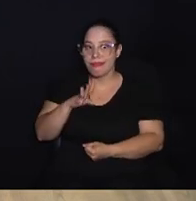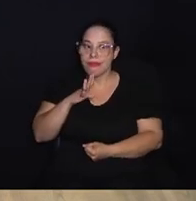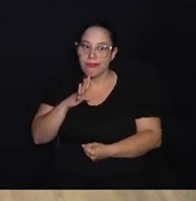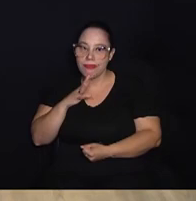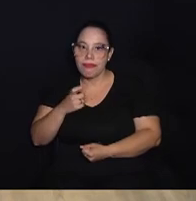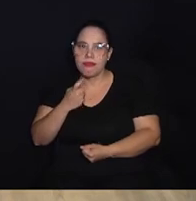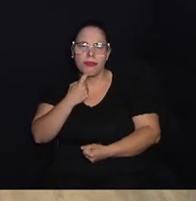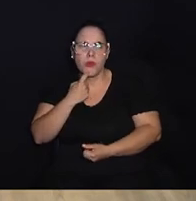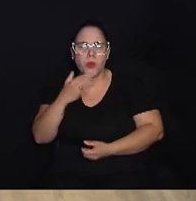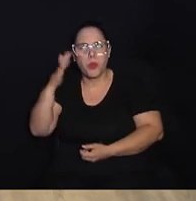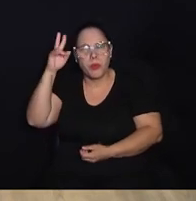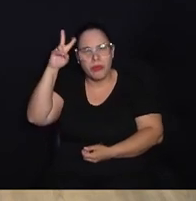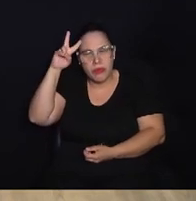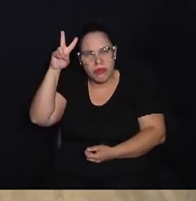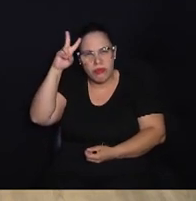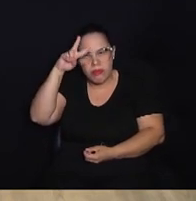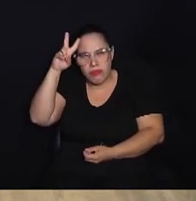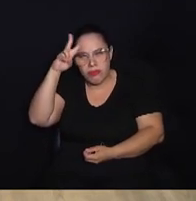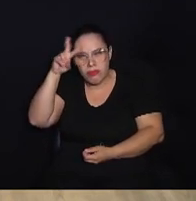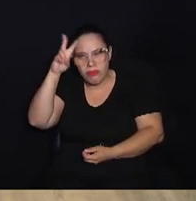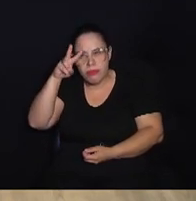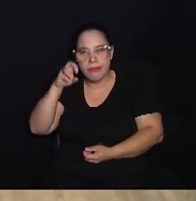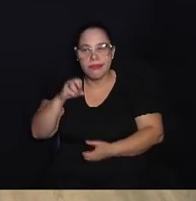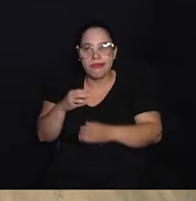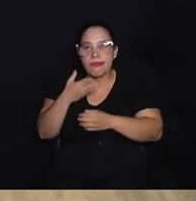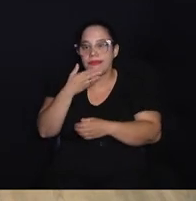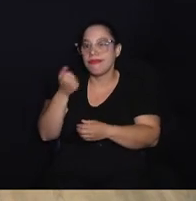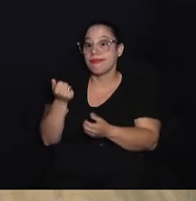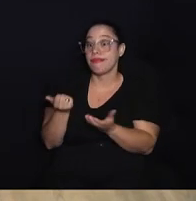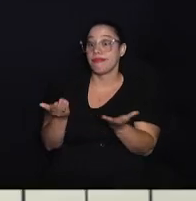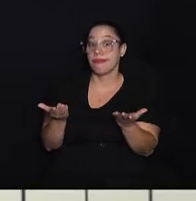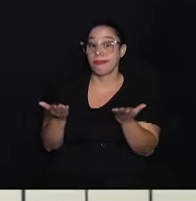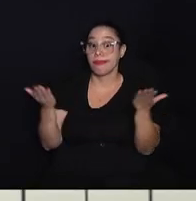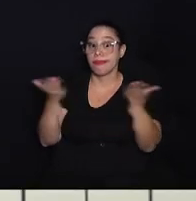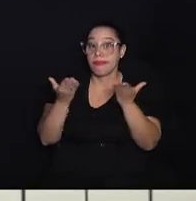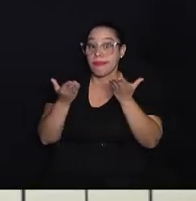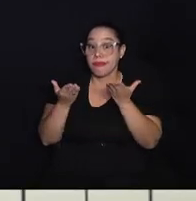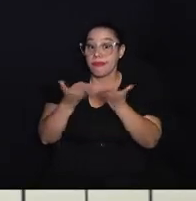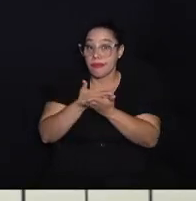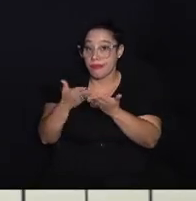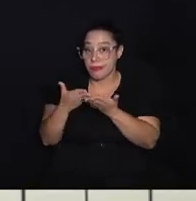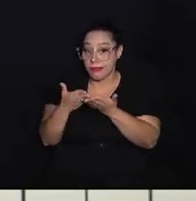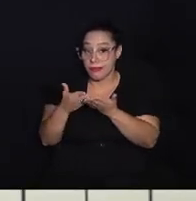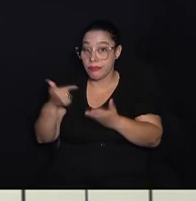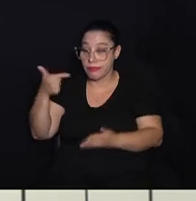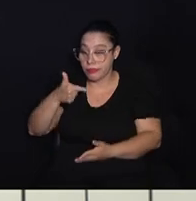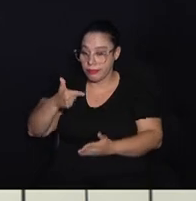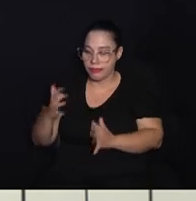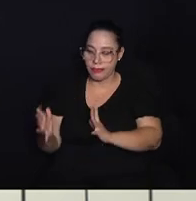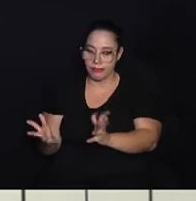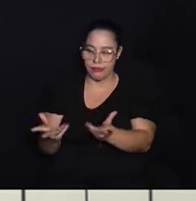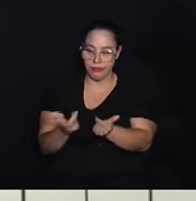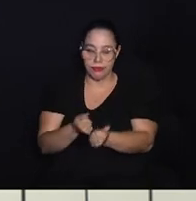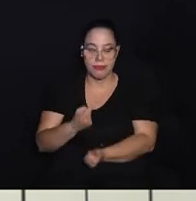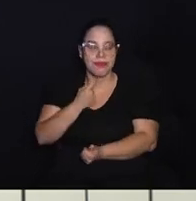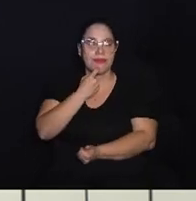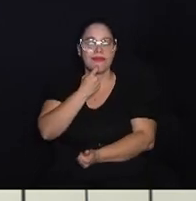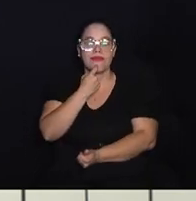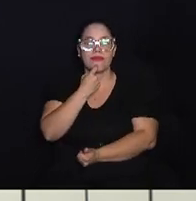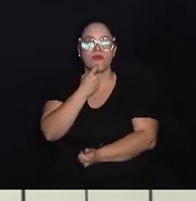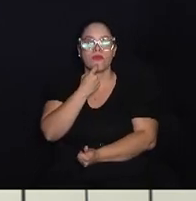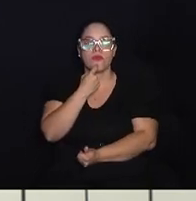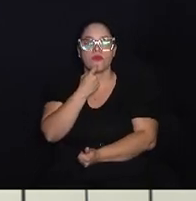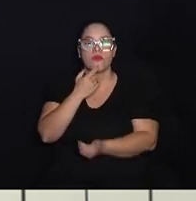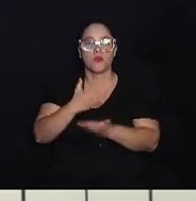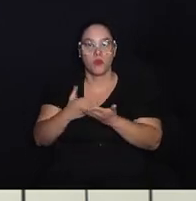para entender melhor a história de cada um deles. E hoje a gente continua falando das 7 maravilhas de Campinas, que foi